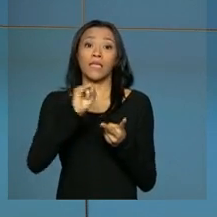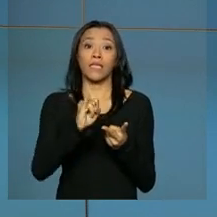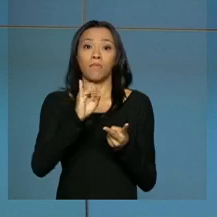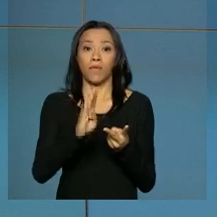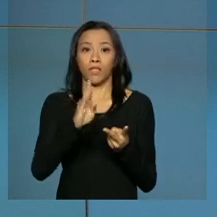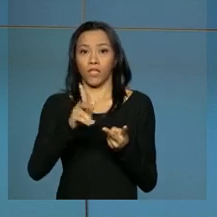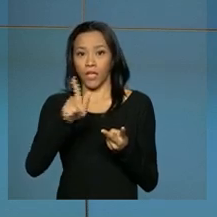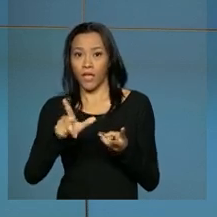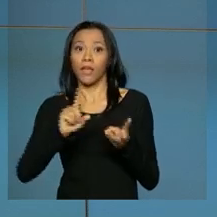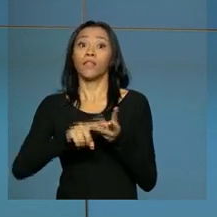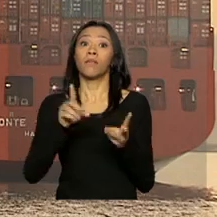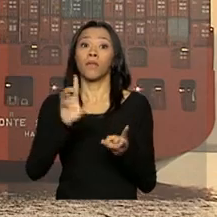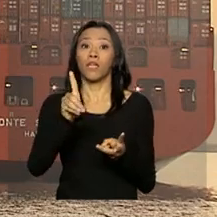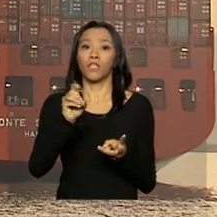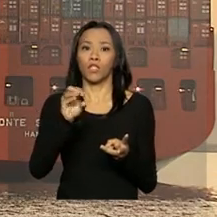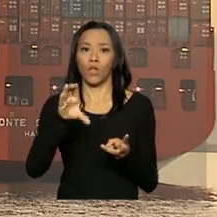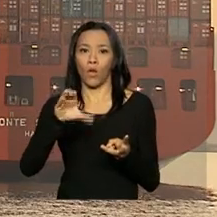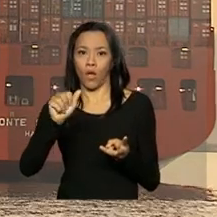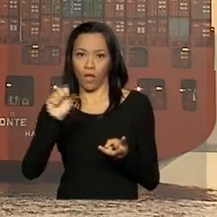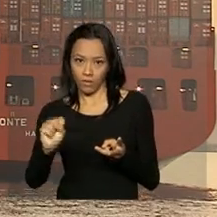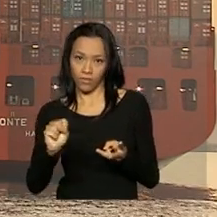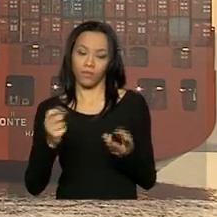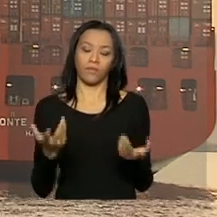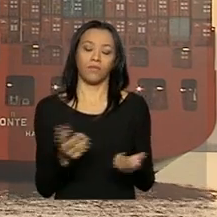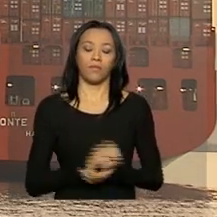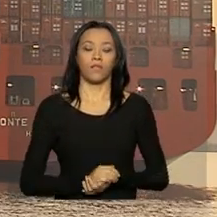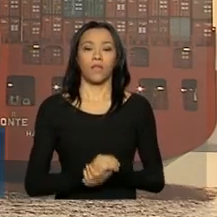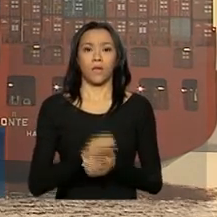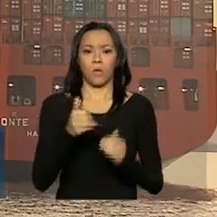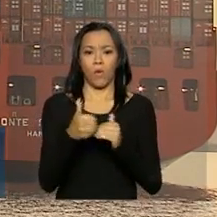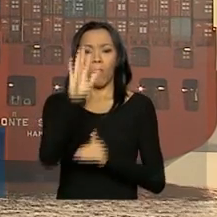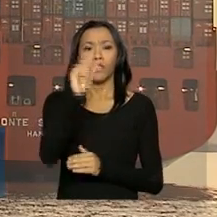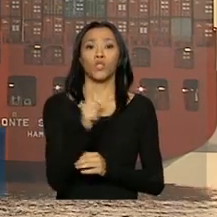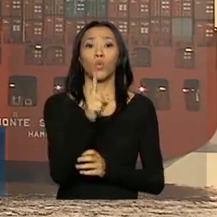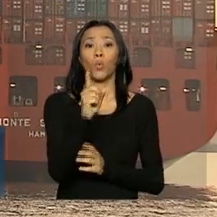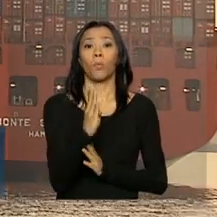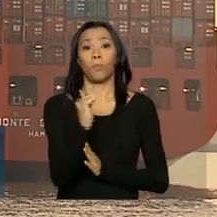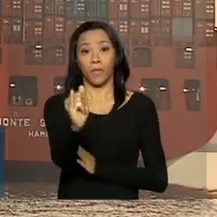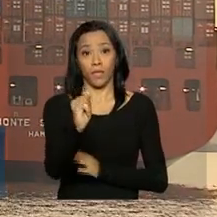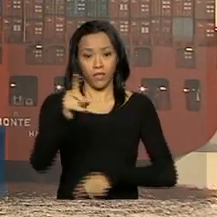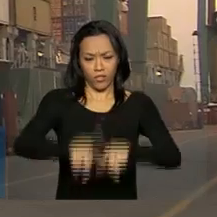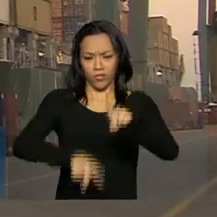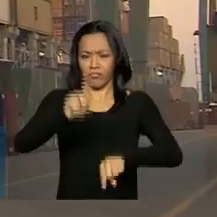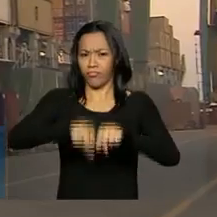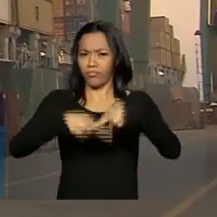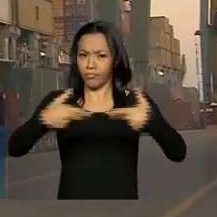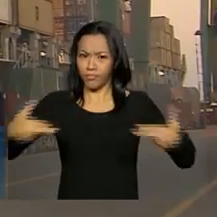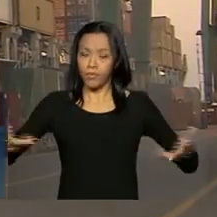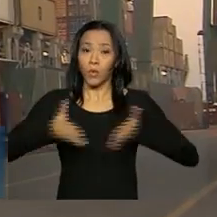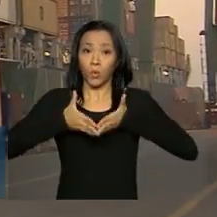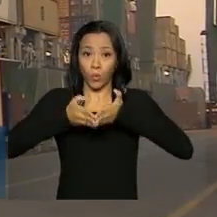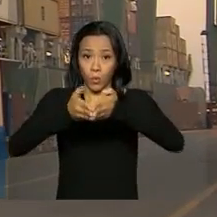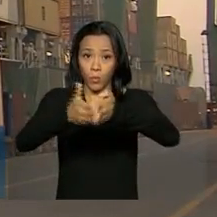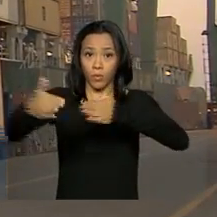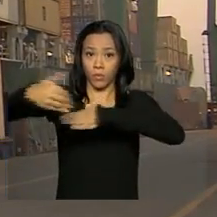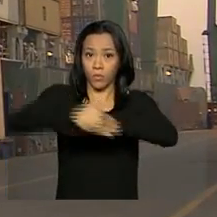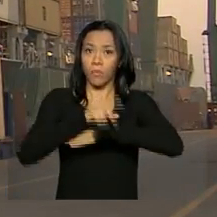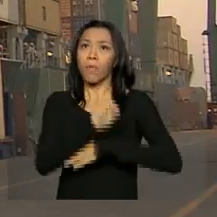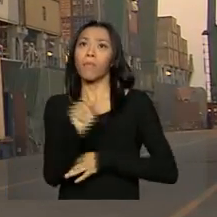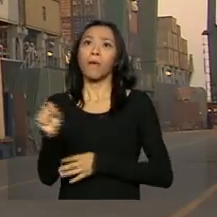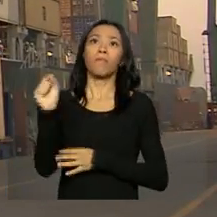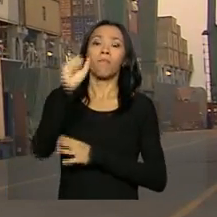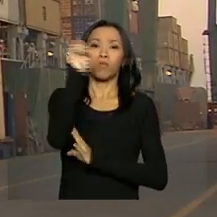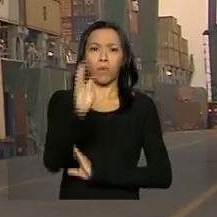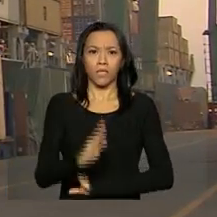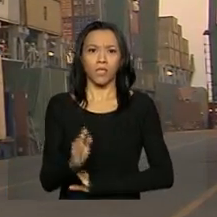e a companhia DOCAS. Com mais de um bilhão de toneladas de produtos, os portos brasileiros atingiram a maior